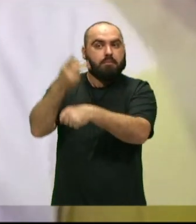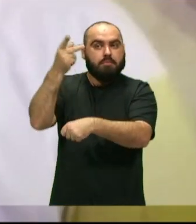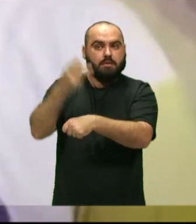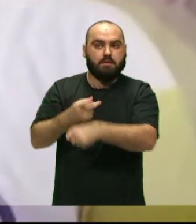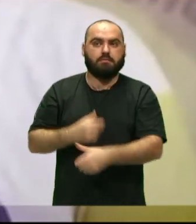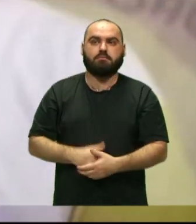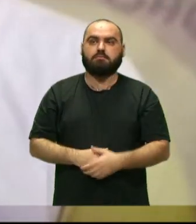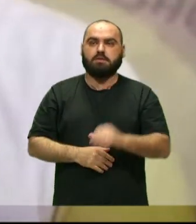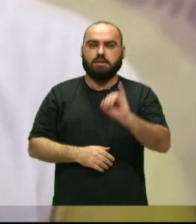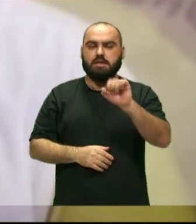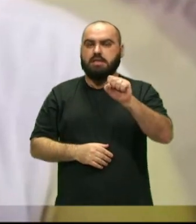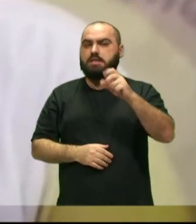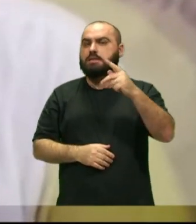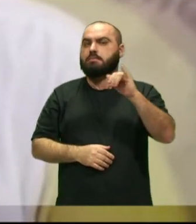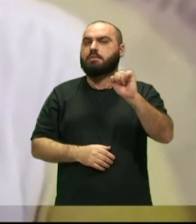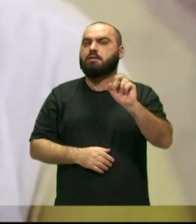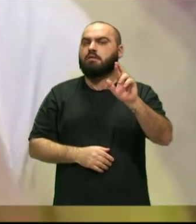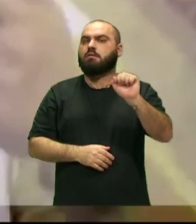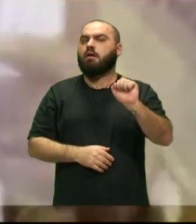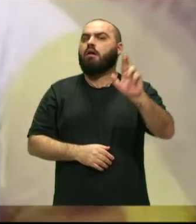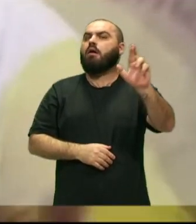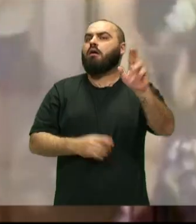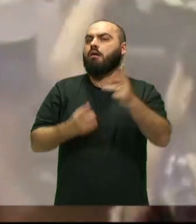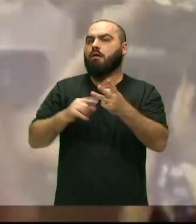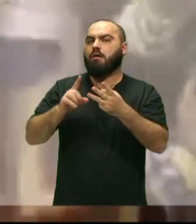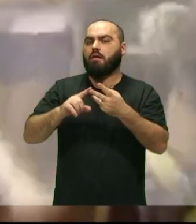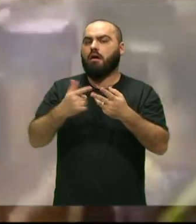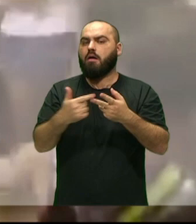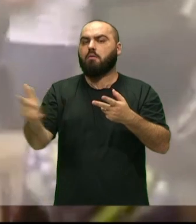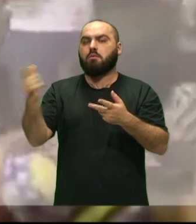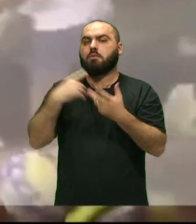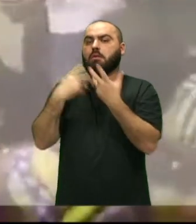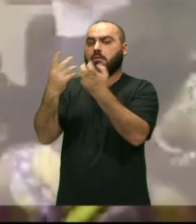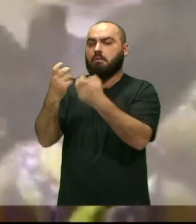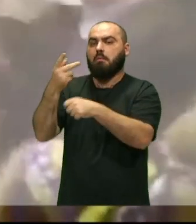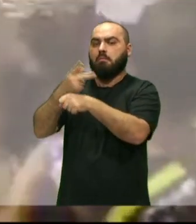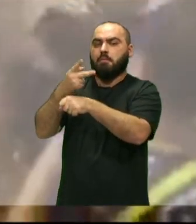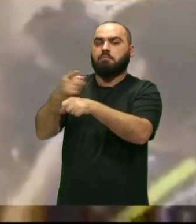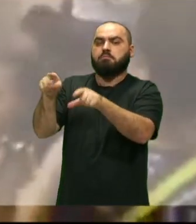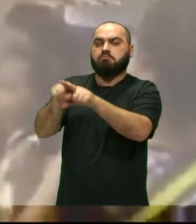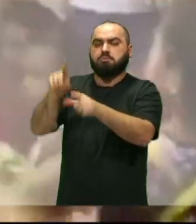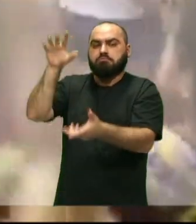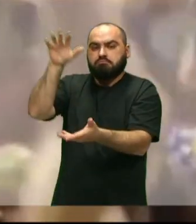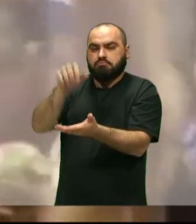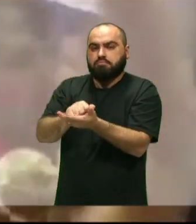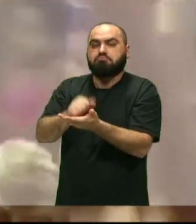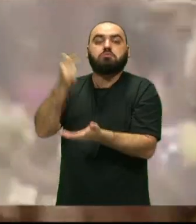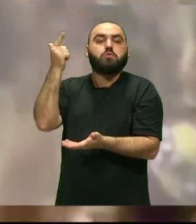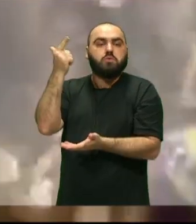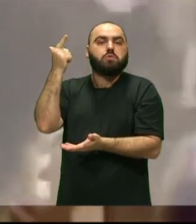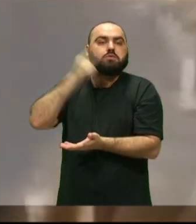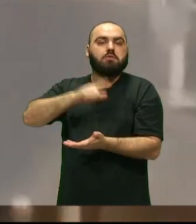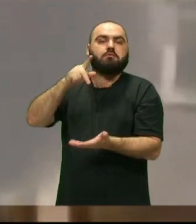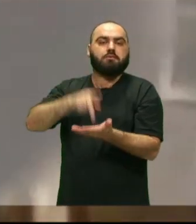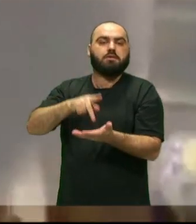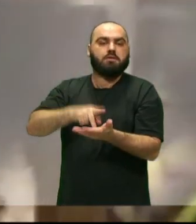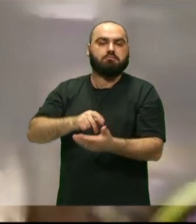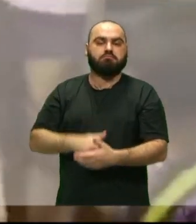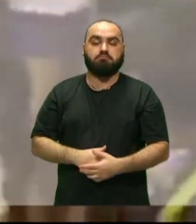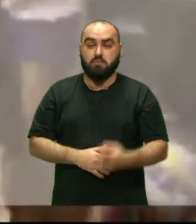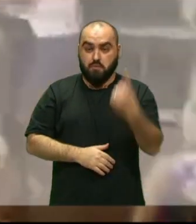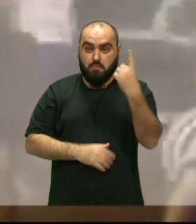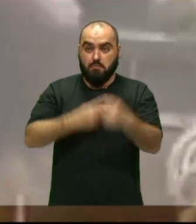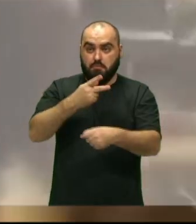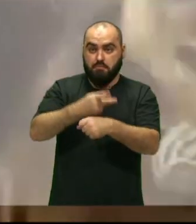prêmio Inspirar Tem alguns prêmios Que a gente vem também Pleitando E sendo contemplado Um dos prêmios Que a gente foi